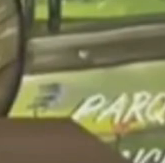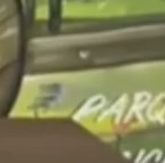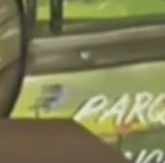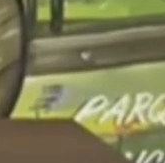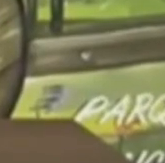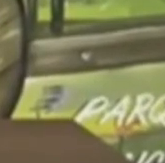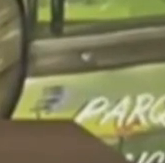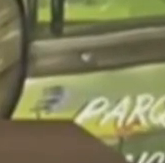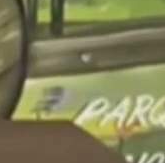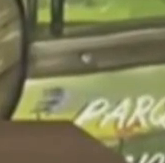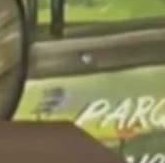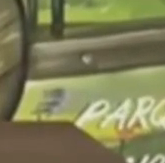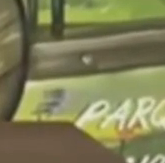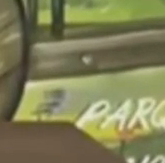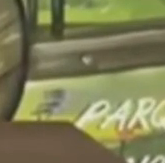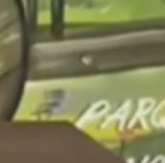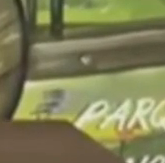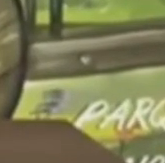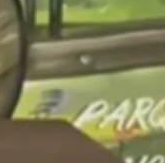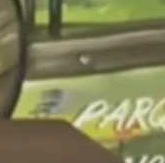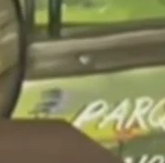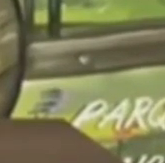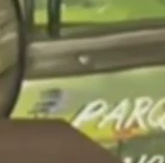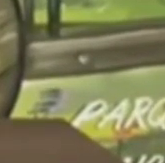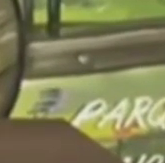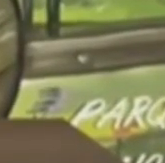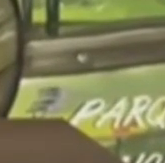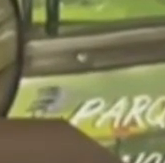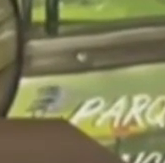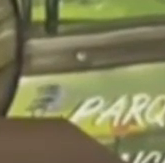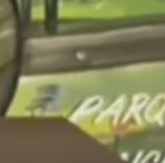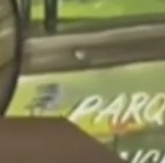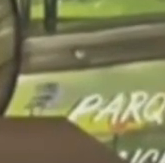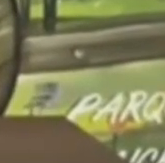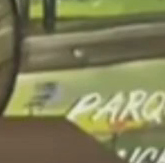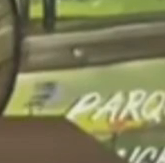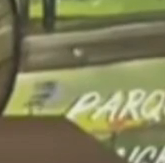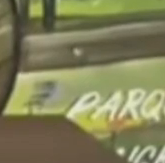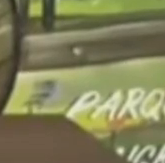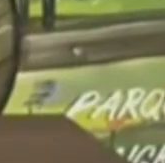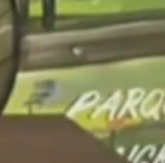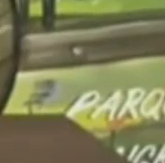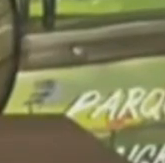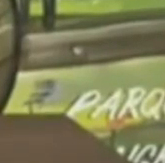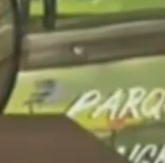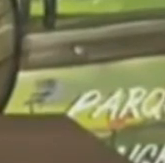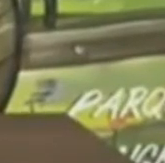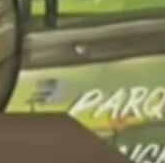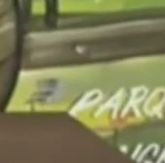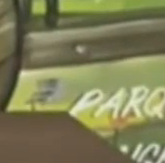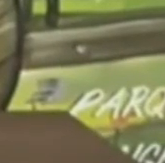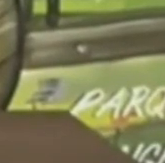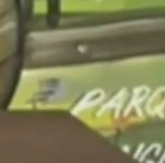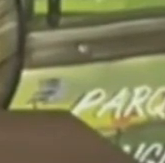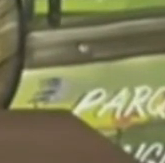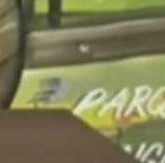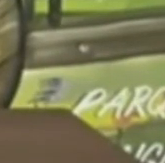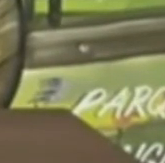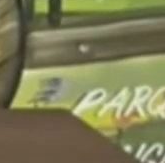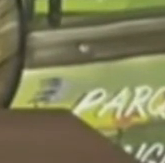apresentou este tipo de vídeo ou este tipo de comportamento inapropriado será exonerado de forma